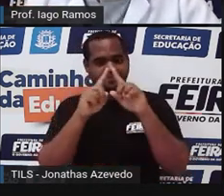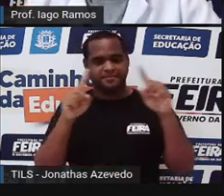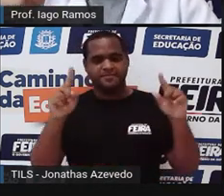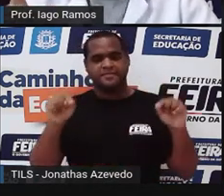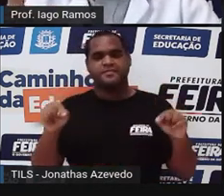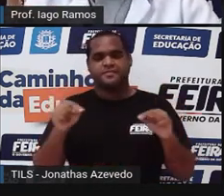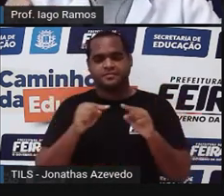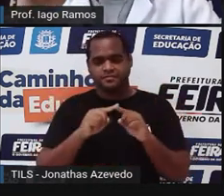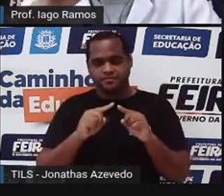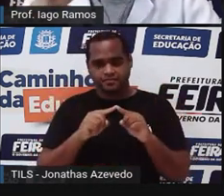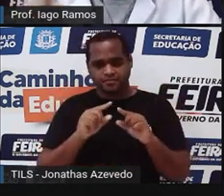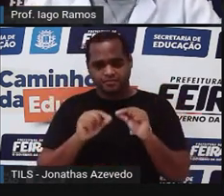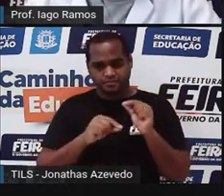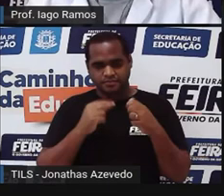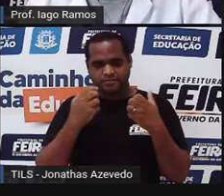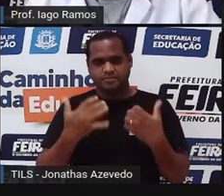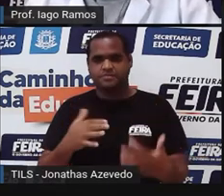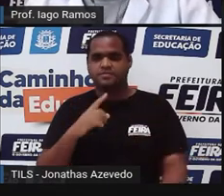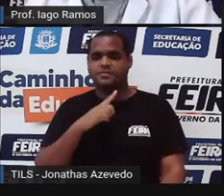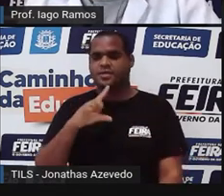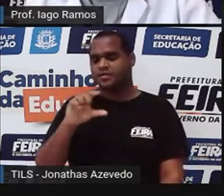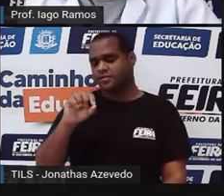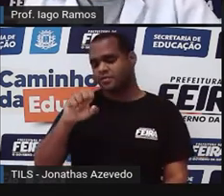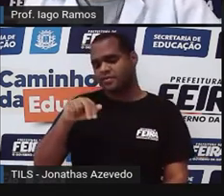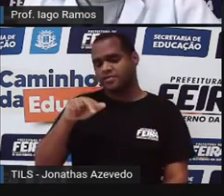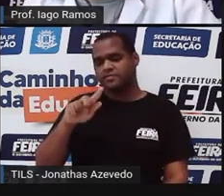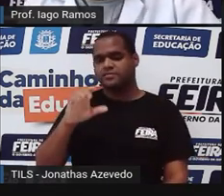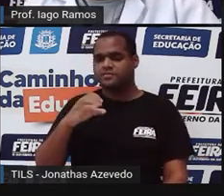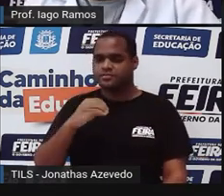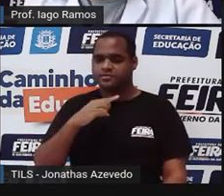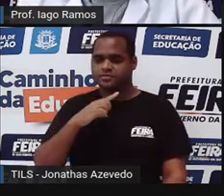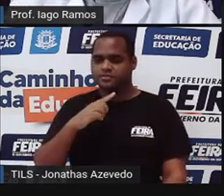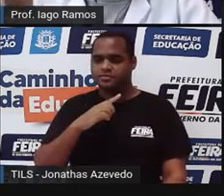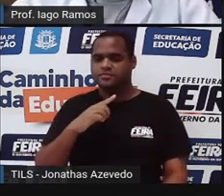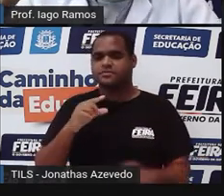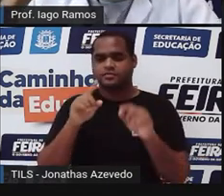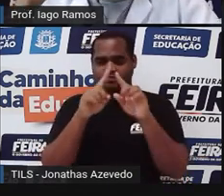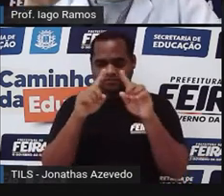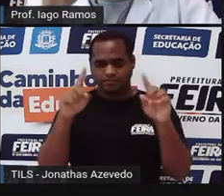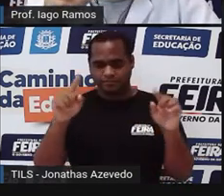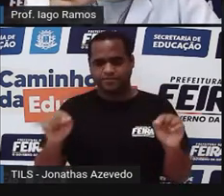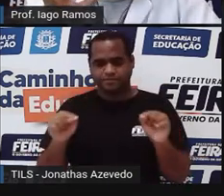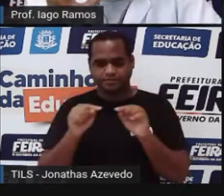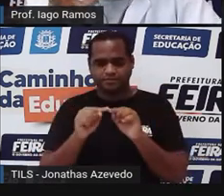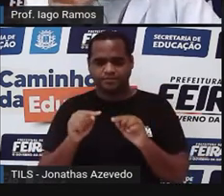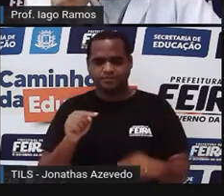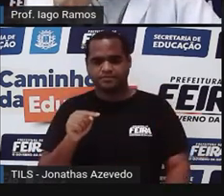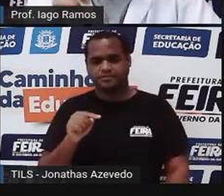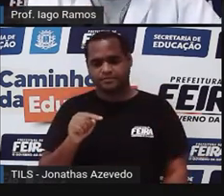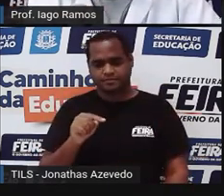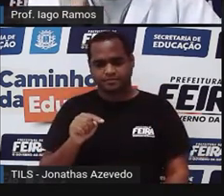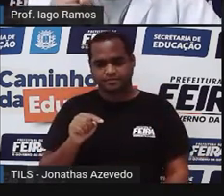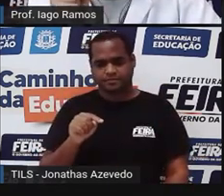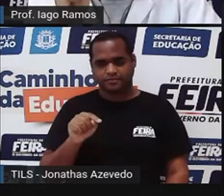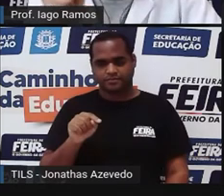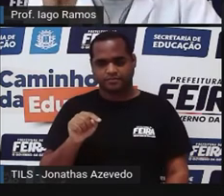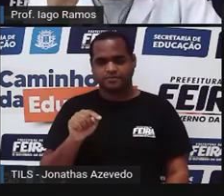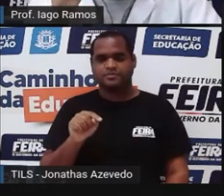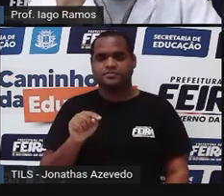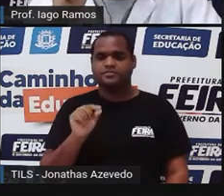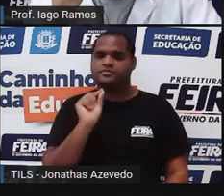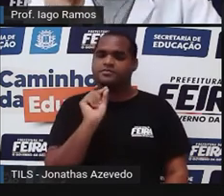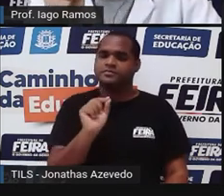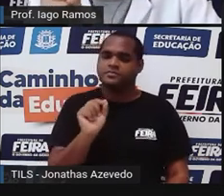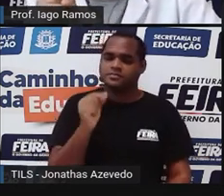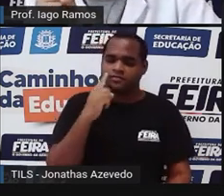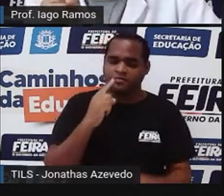losango, mas nem todo losango é quadrado. Tá bom? Bom, por que eu trouxe essa figura? Por que eu